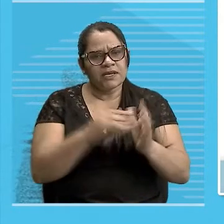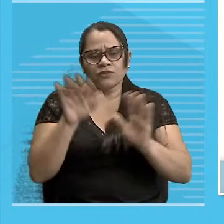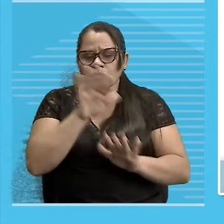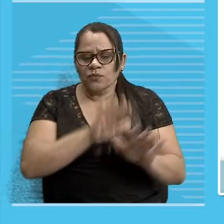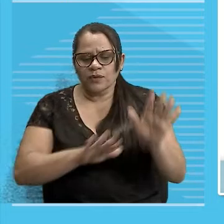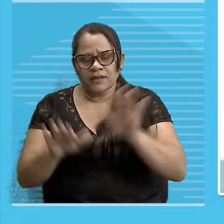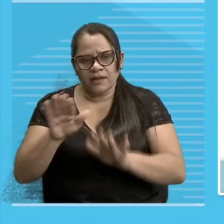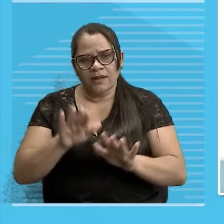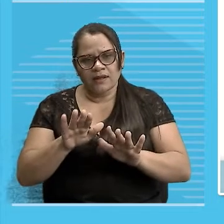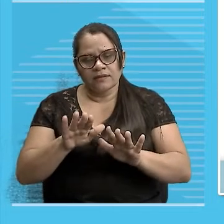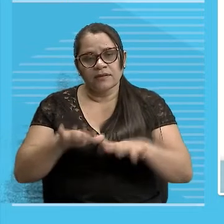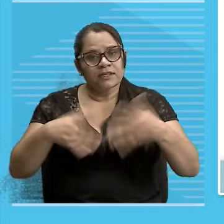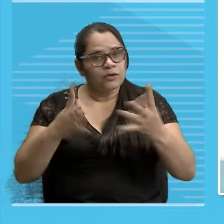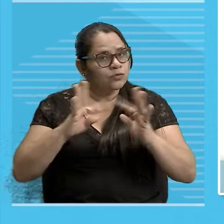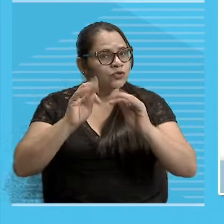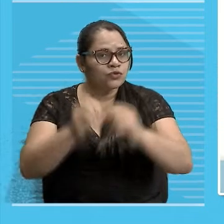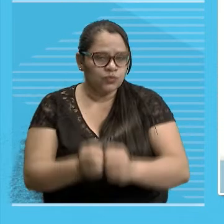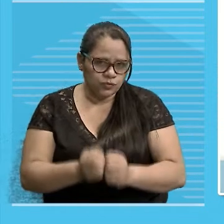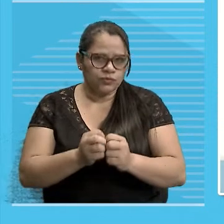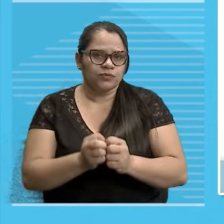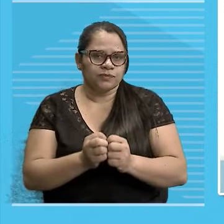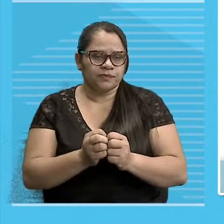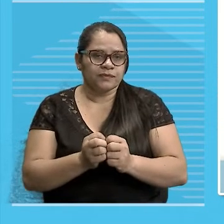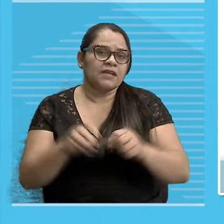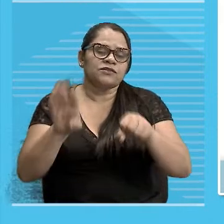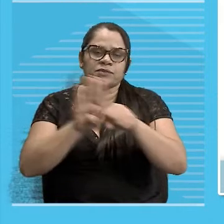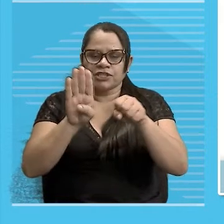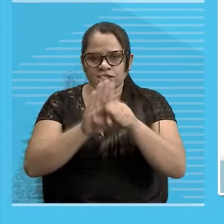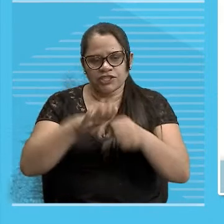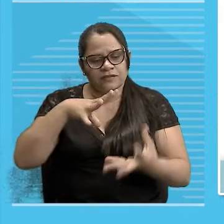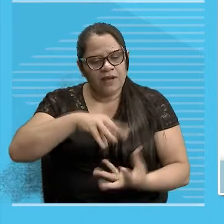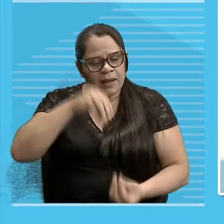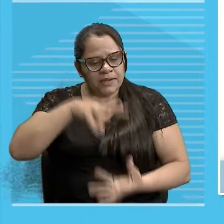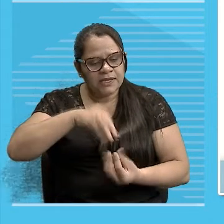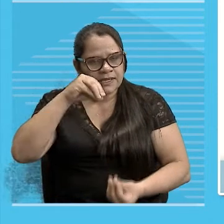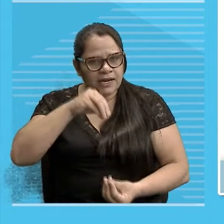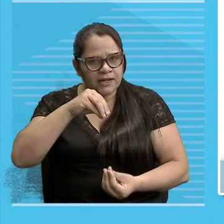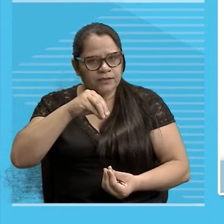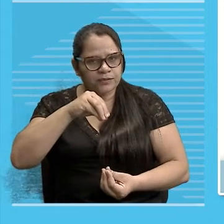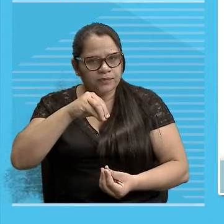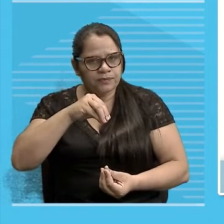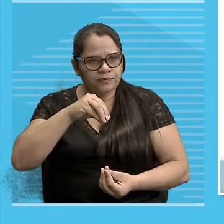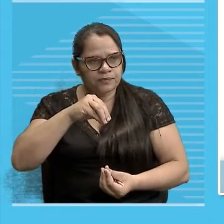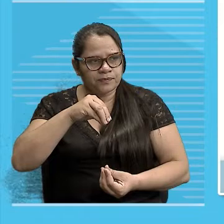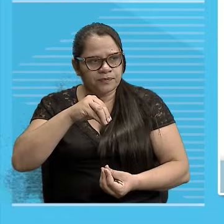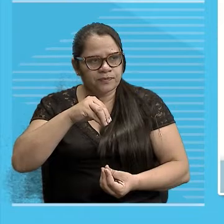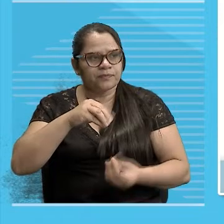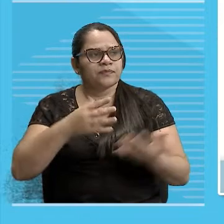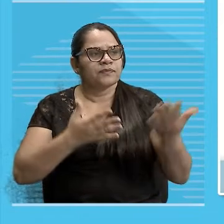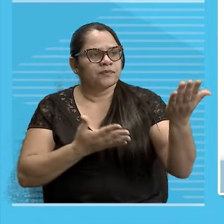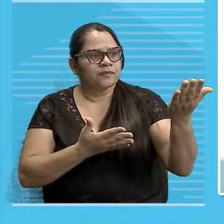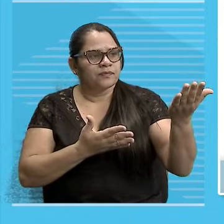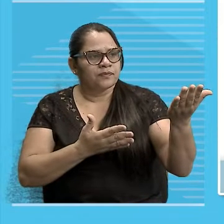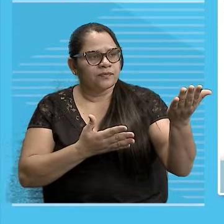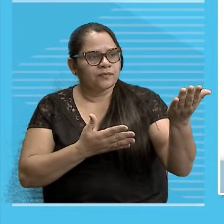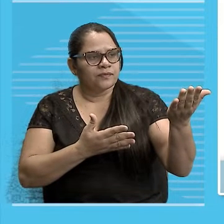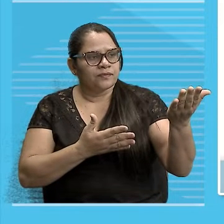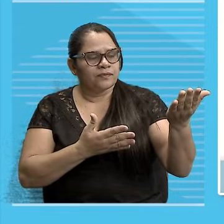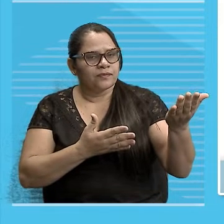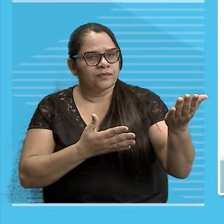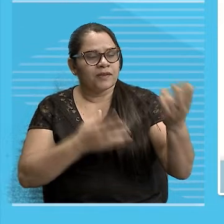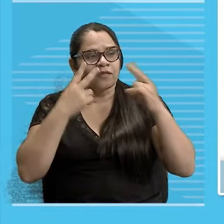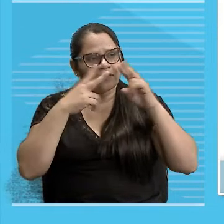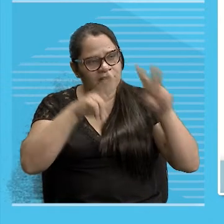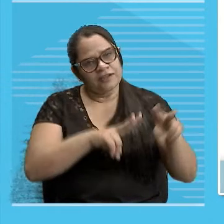Tudo isso É substantivo Abstrato Vamos ver o vai aparecer Aqui Olha aí Amor Dois idosinhos Muito